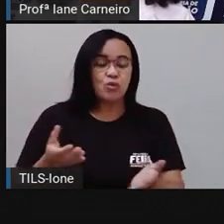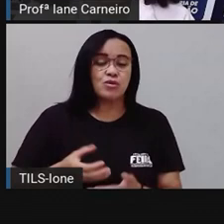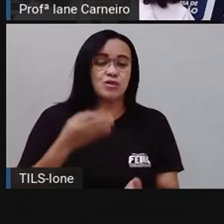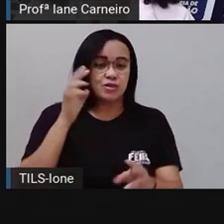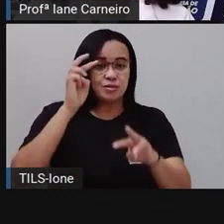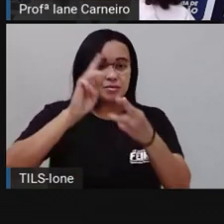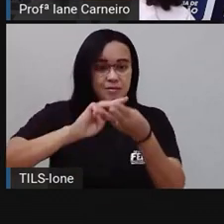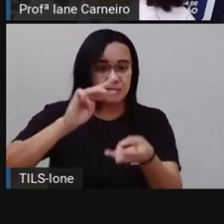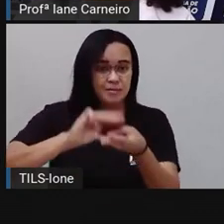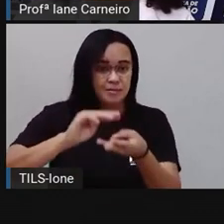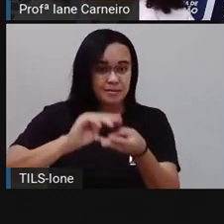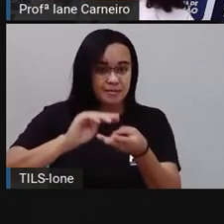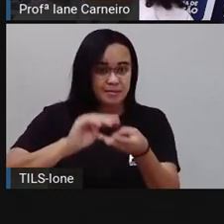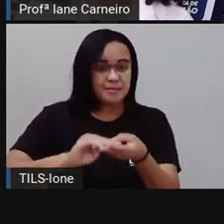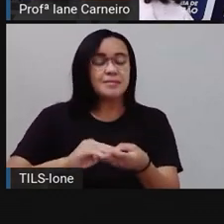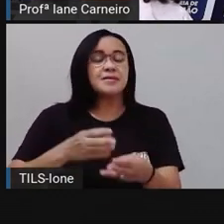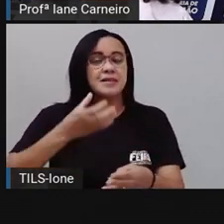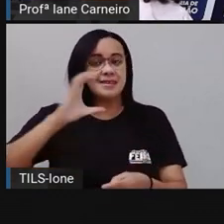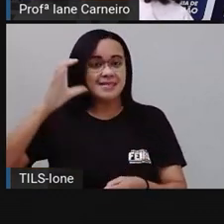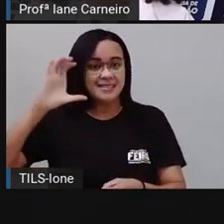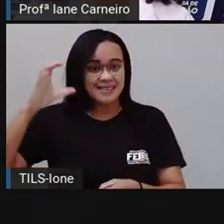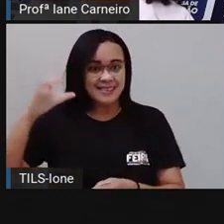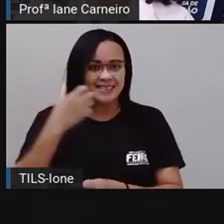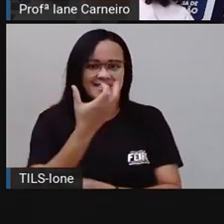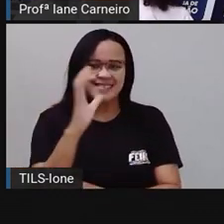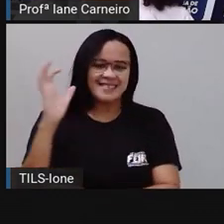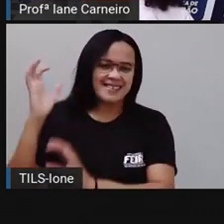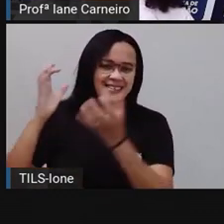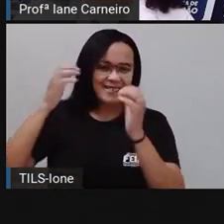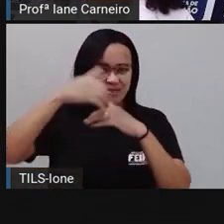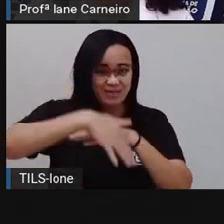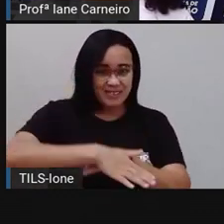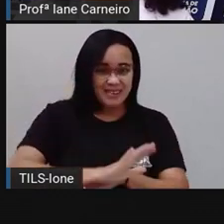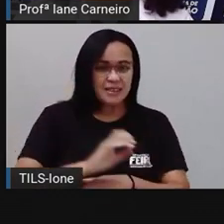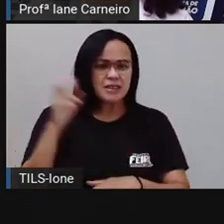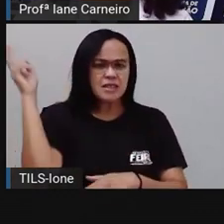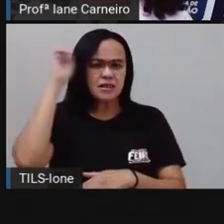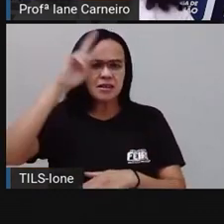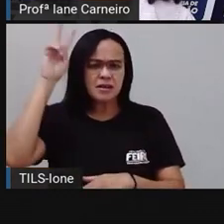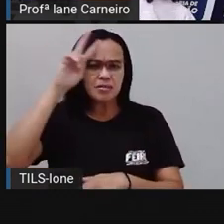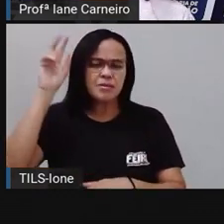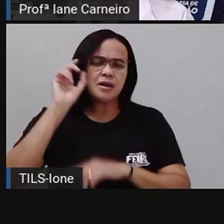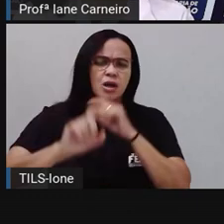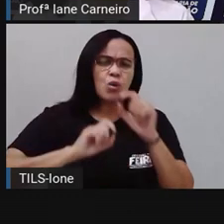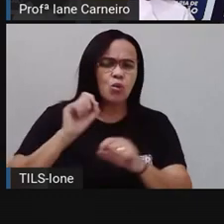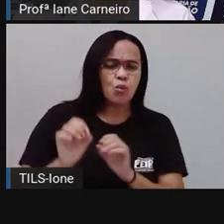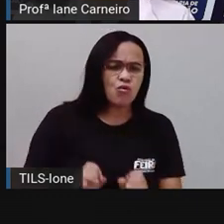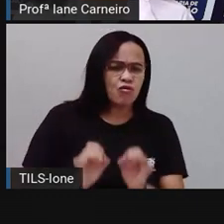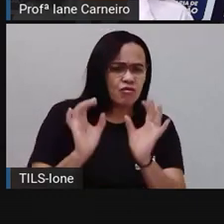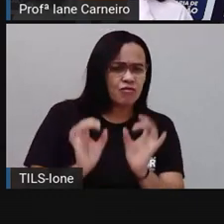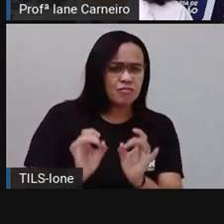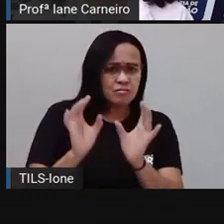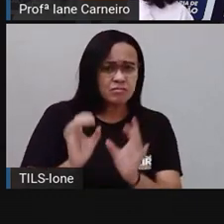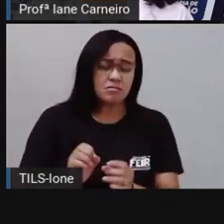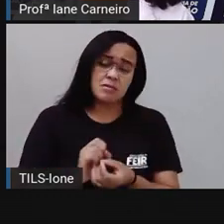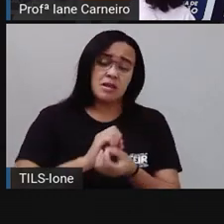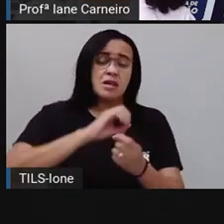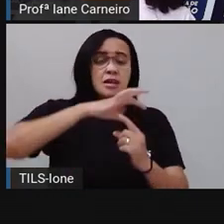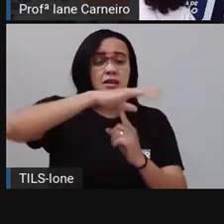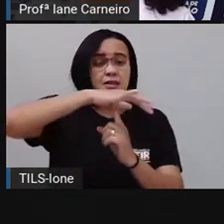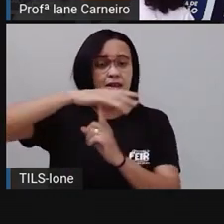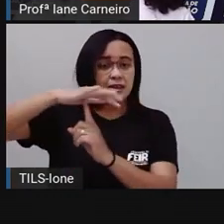a gente vai relembrar um pouco, né? O que a gente viu na aula sobre as feiras livres da cidade e nós vamos também fazer alguns